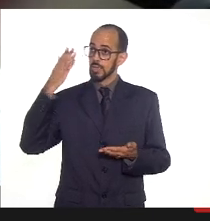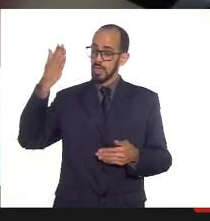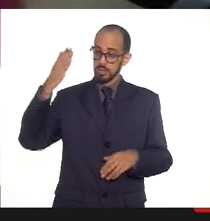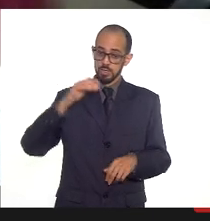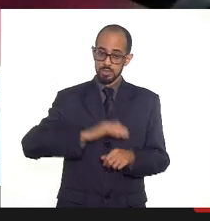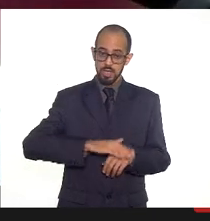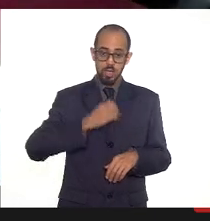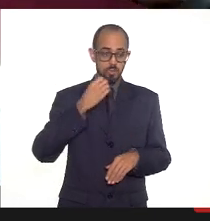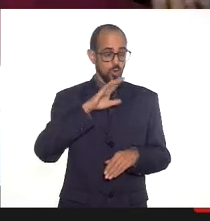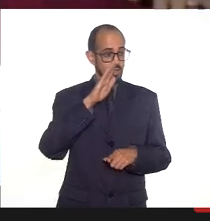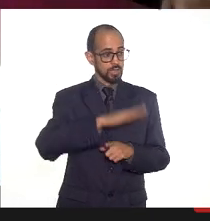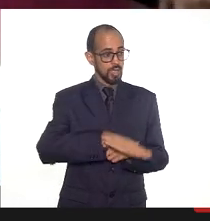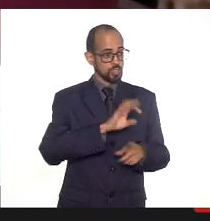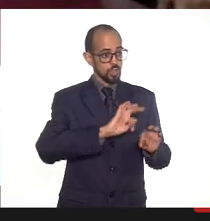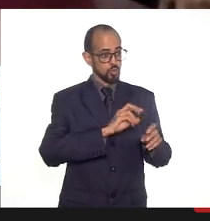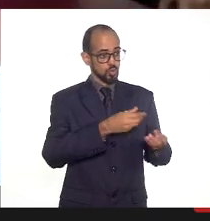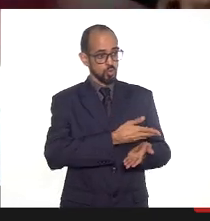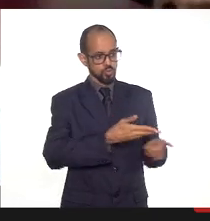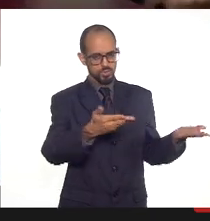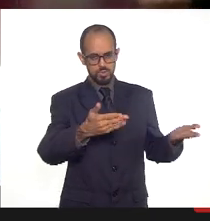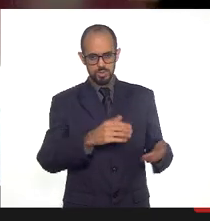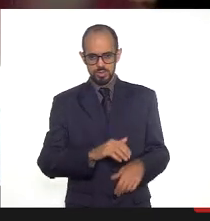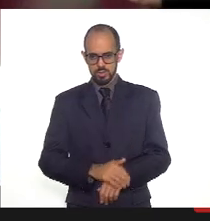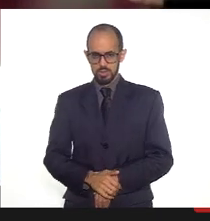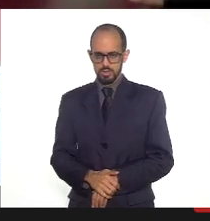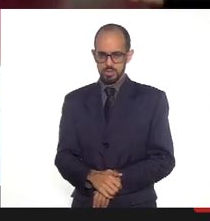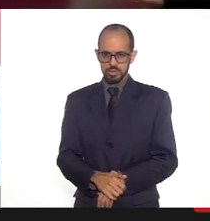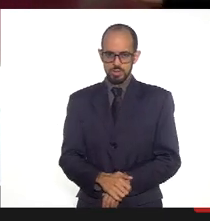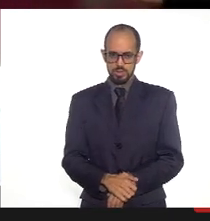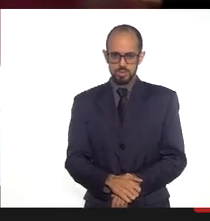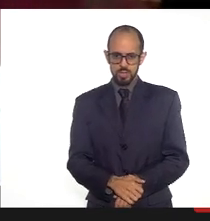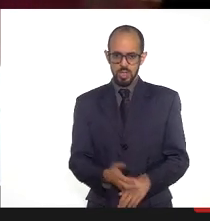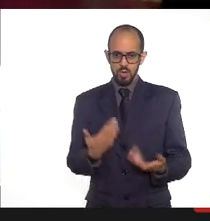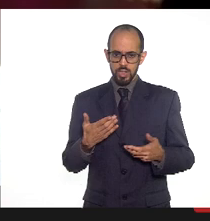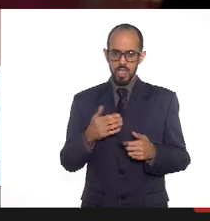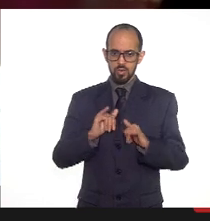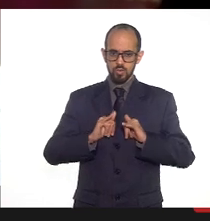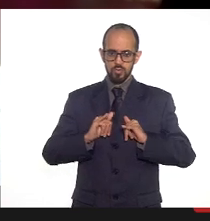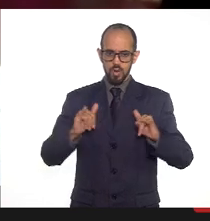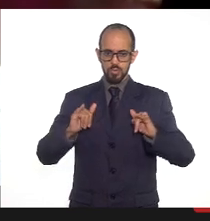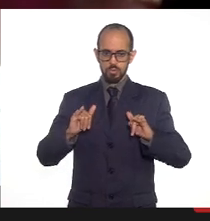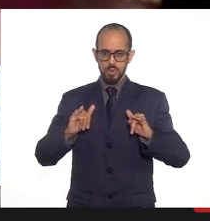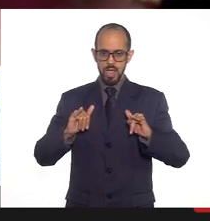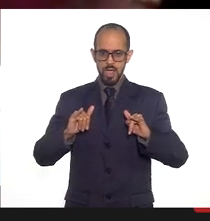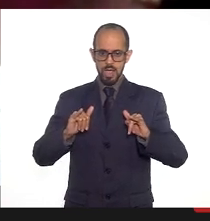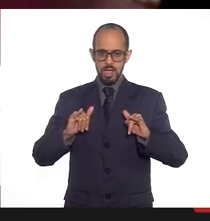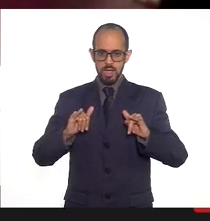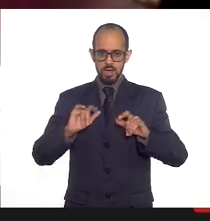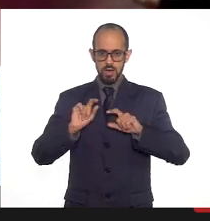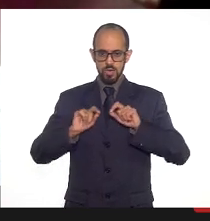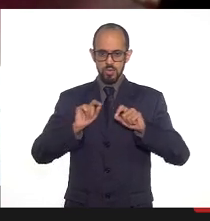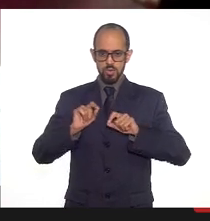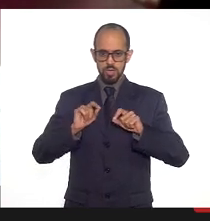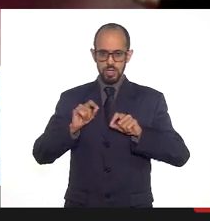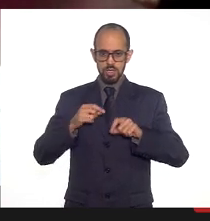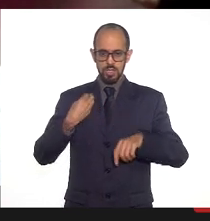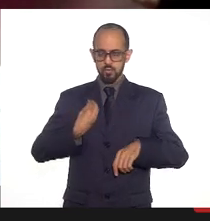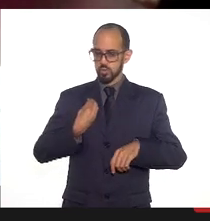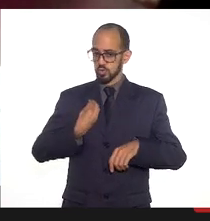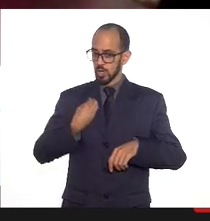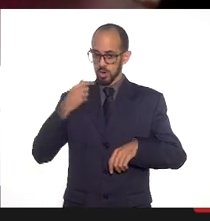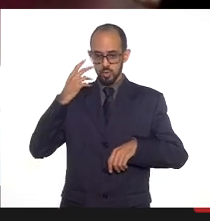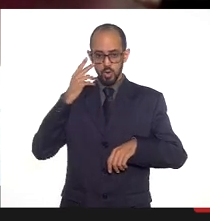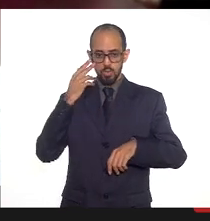Boa tarde a todos. Deputada, agora gostaria de informar que a UPA-CEAP está funcionando normalmente, tá?